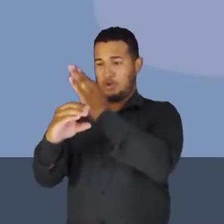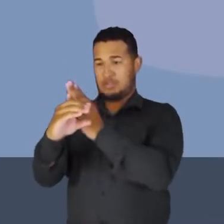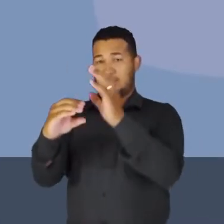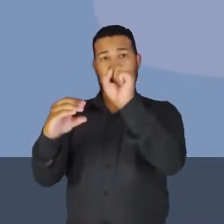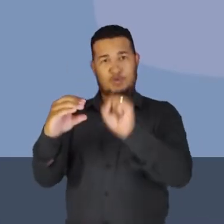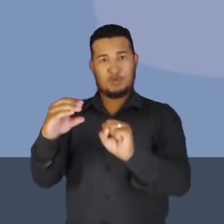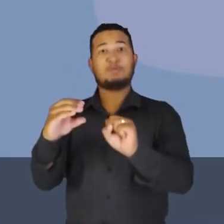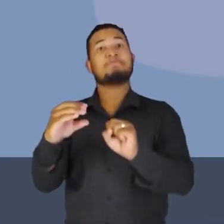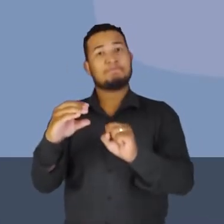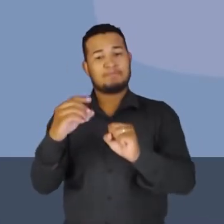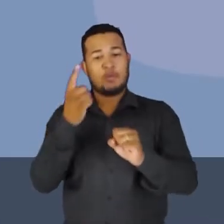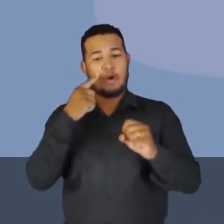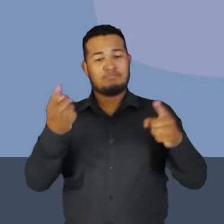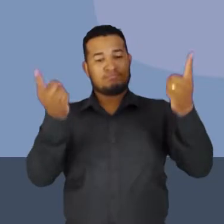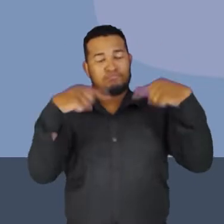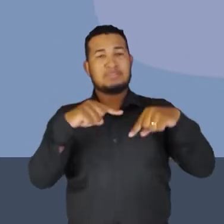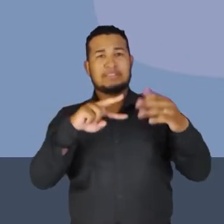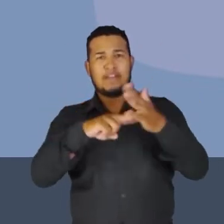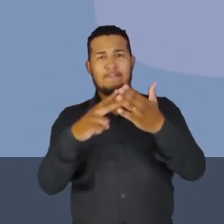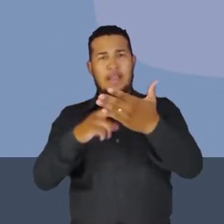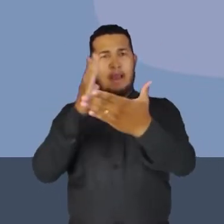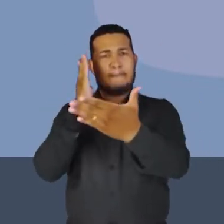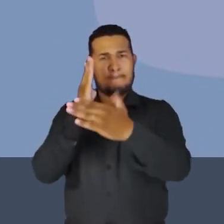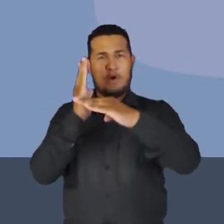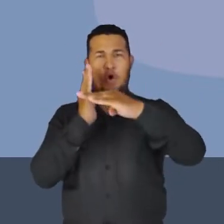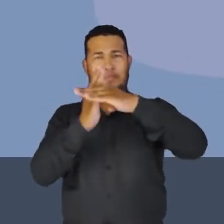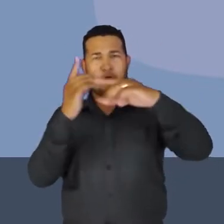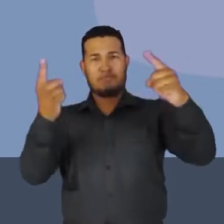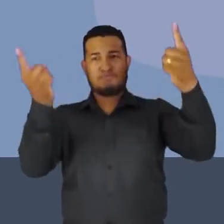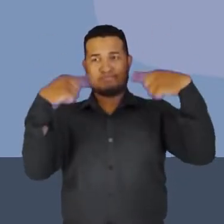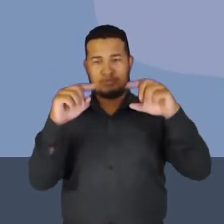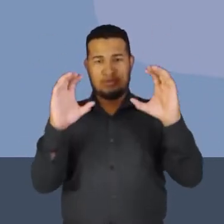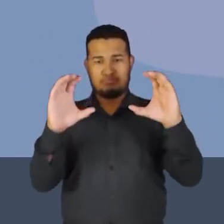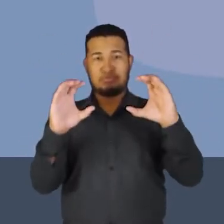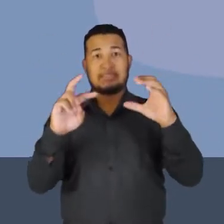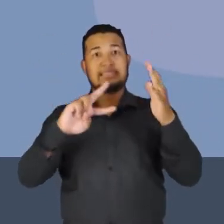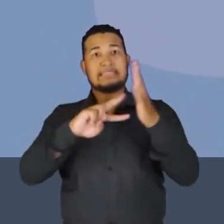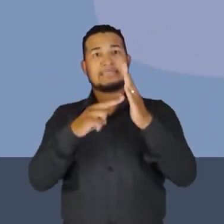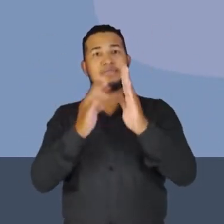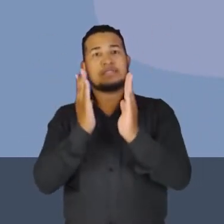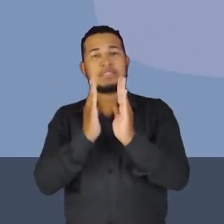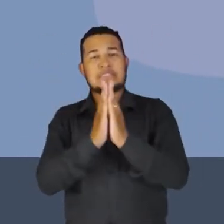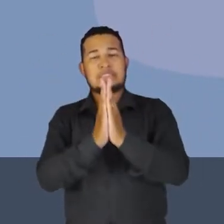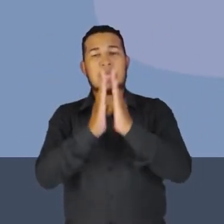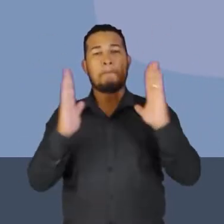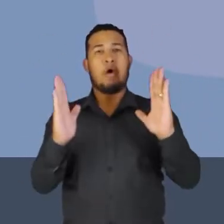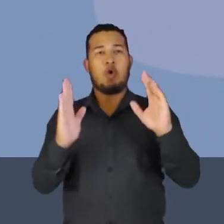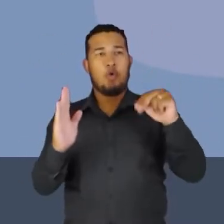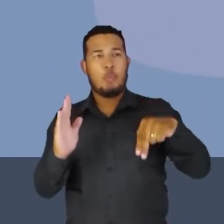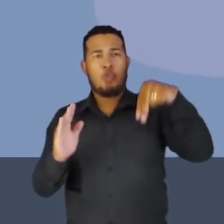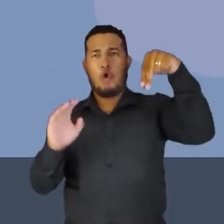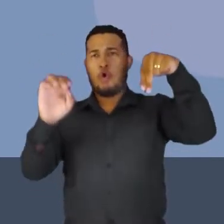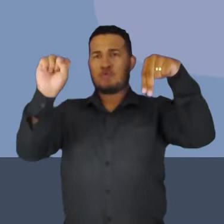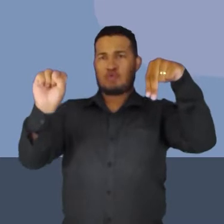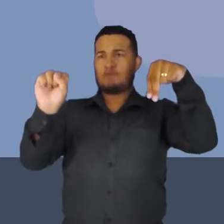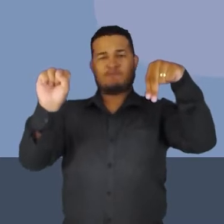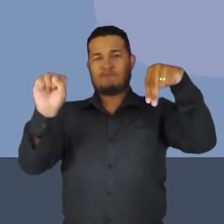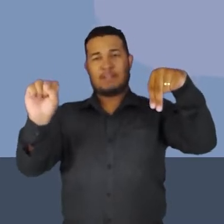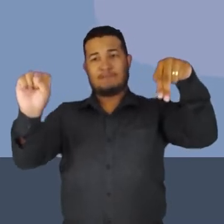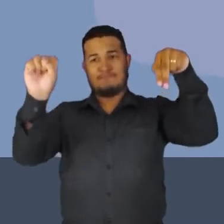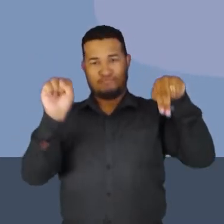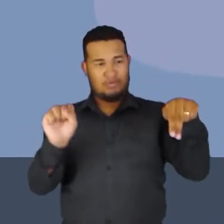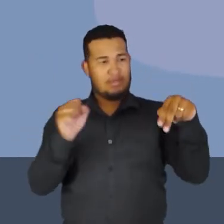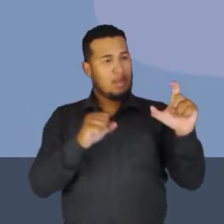segunda. Você quebrou o imã, fragmentou o imã de cima, veio de ter separado os polos, surgiu dois novos